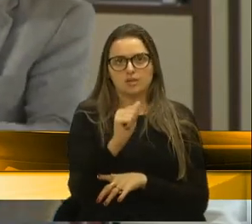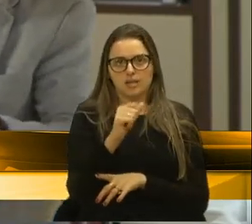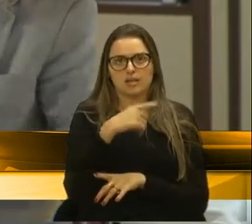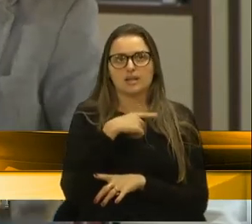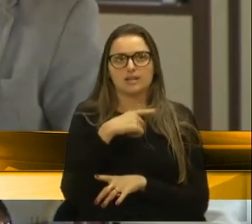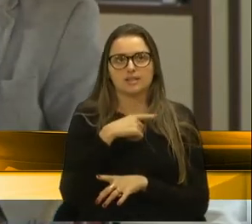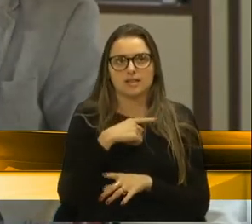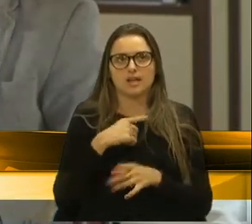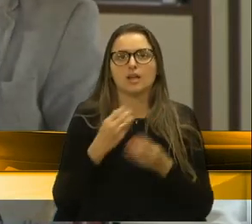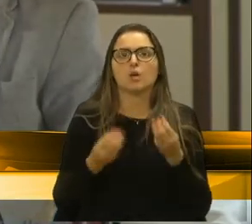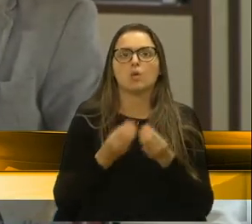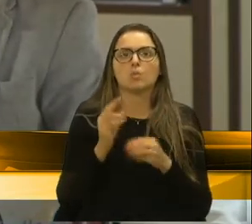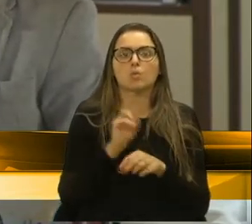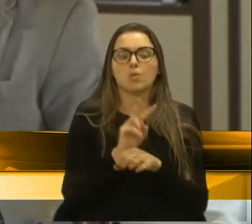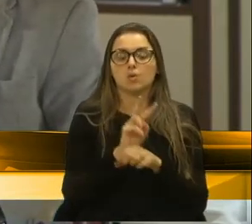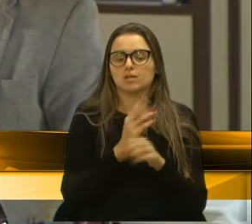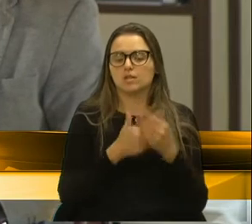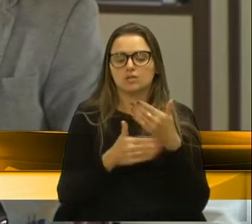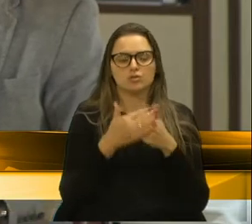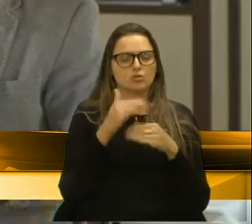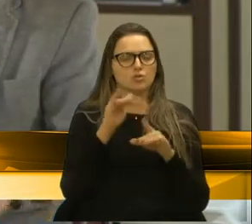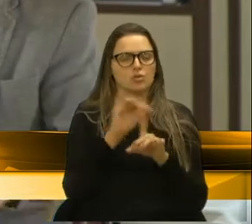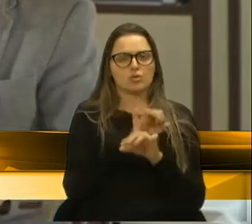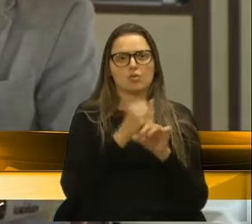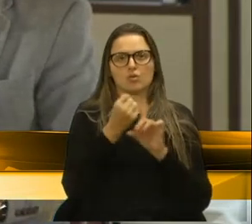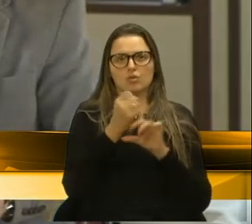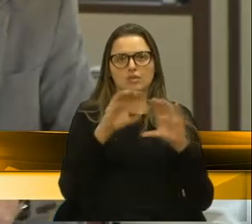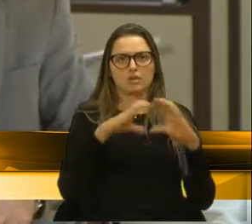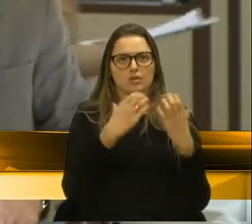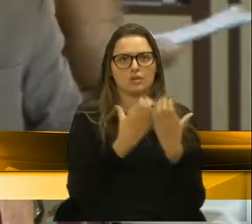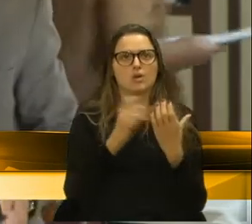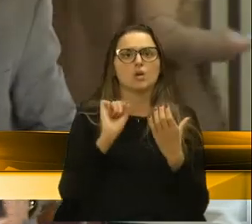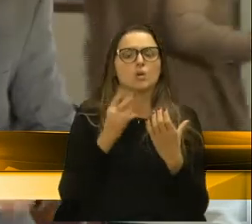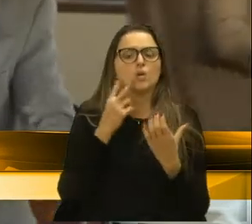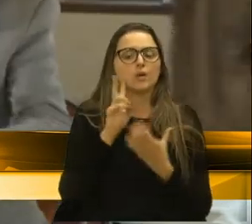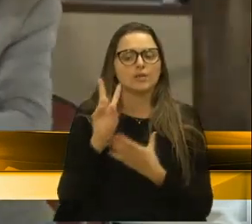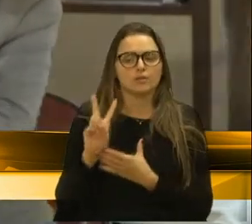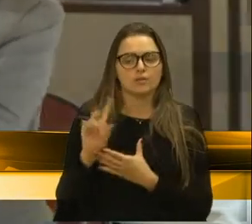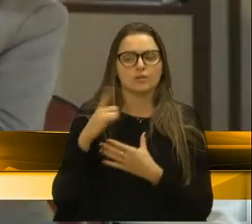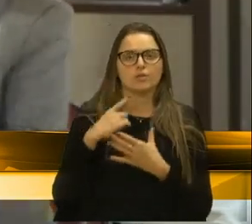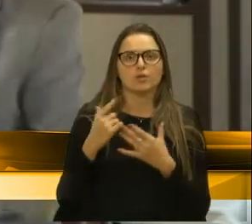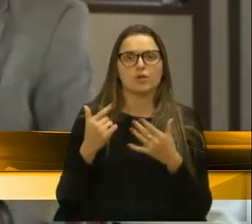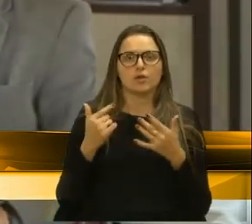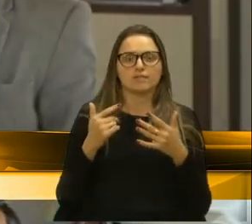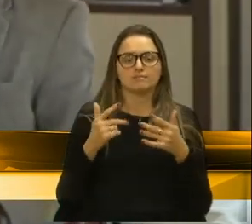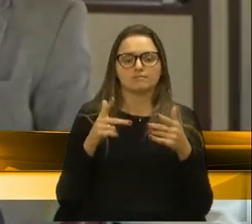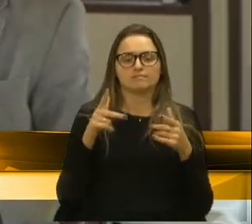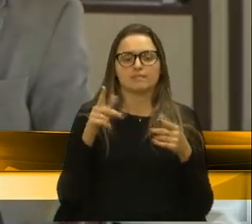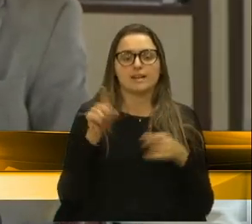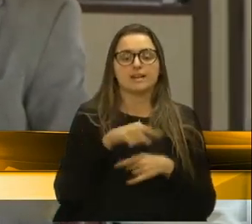toda a manutenção da cidade. O que se viu nos últimos anos é que foram podando os contratos.